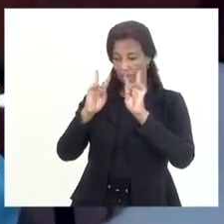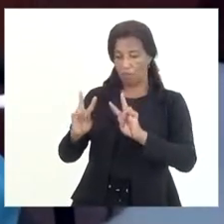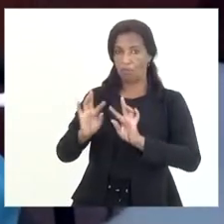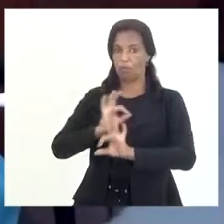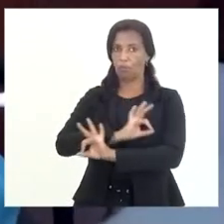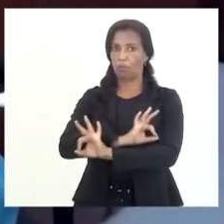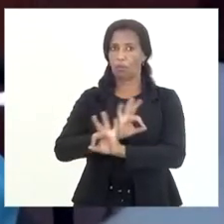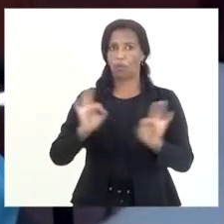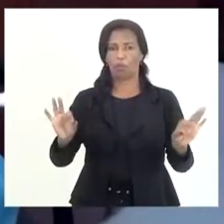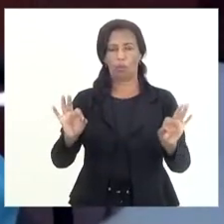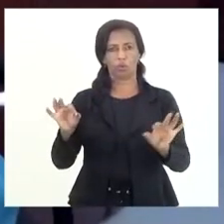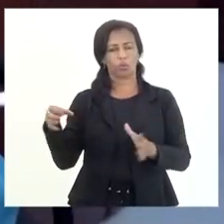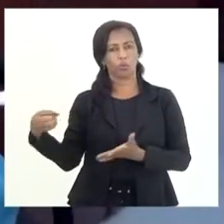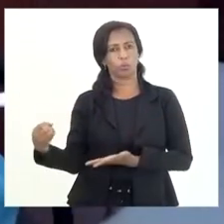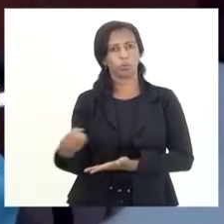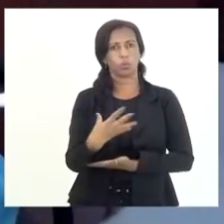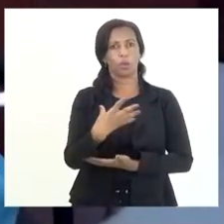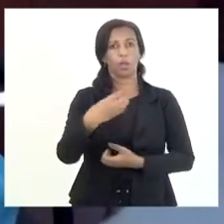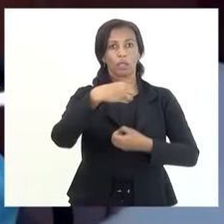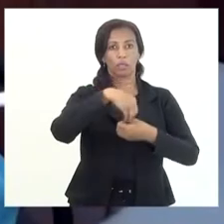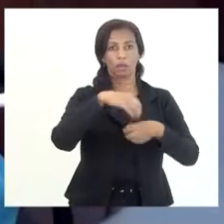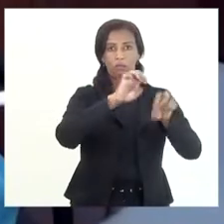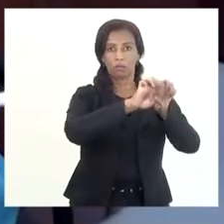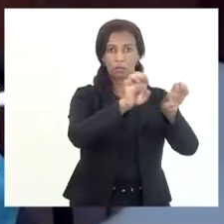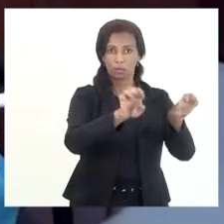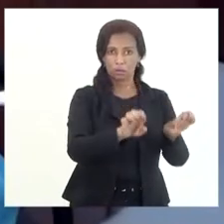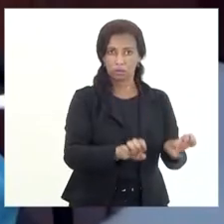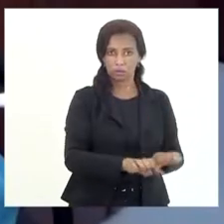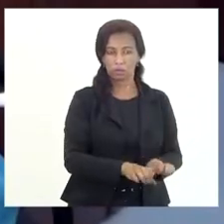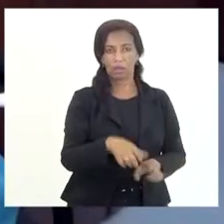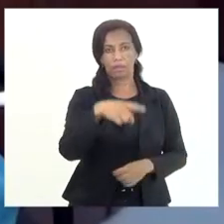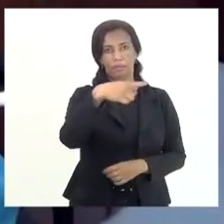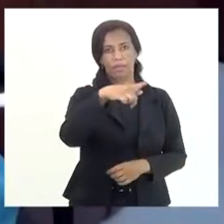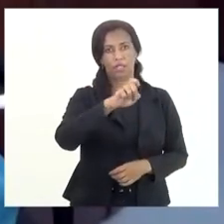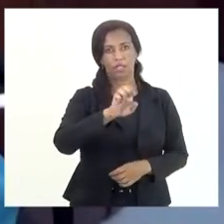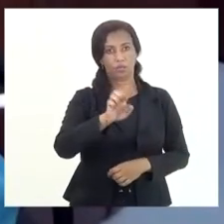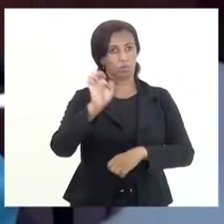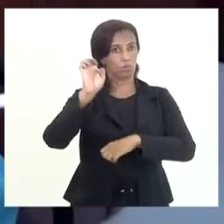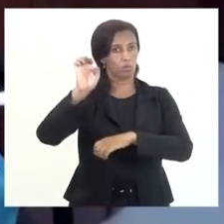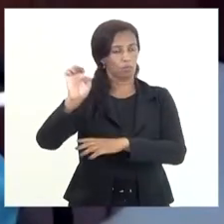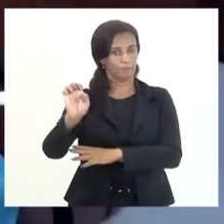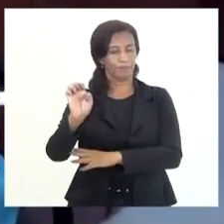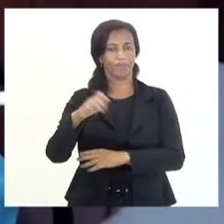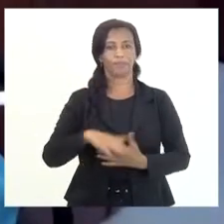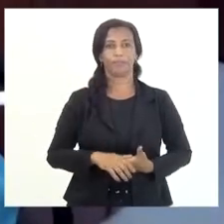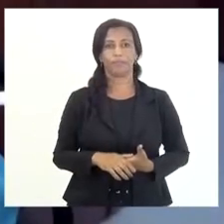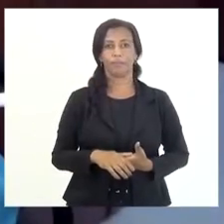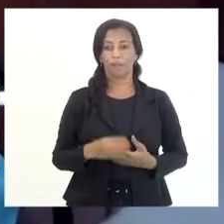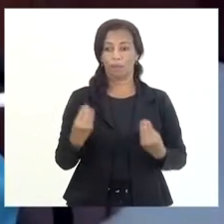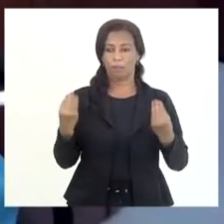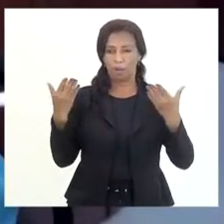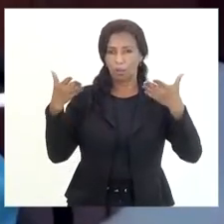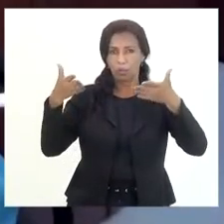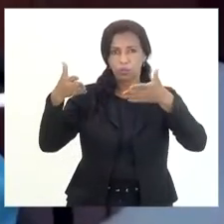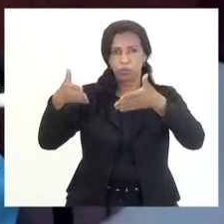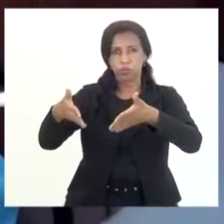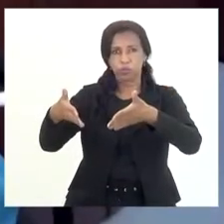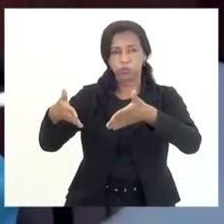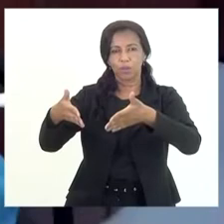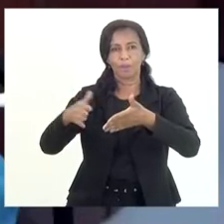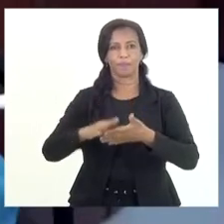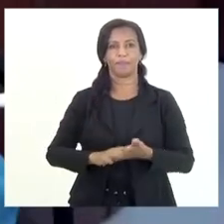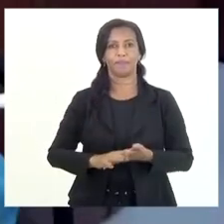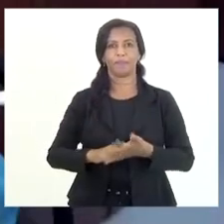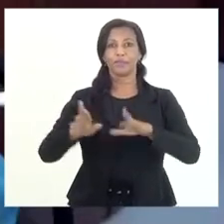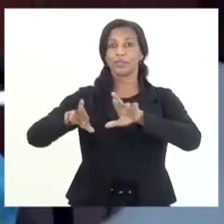inovação dentro da estrutura da Procuradoria do Estado, porque ela dá um enfoque um pouco